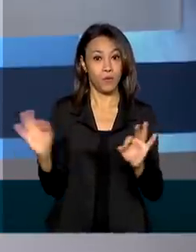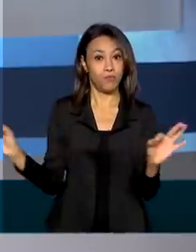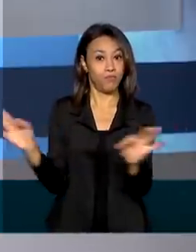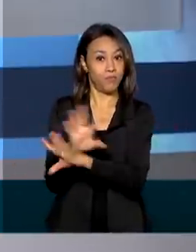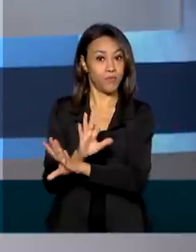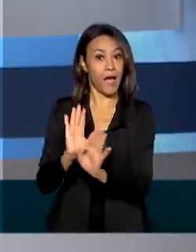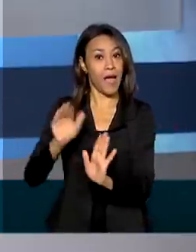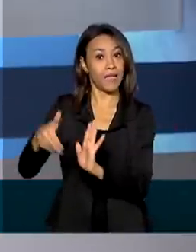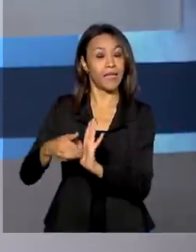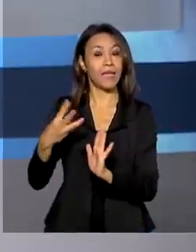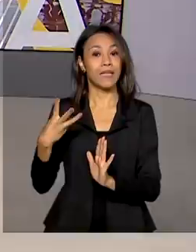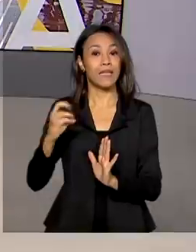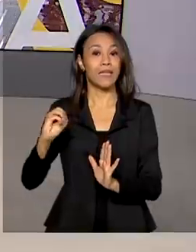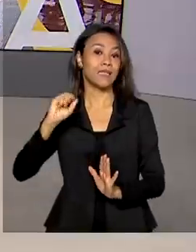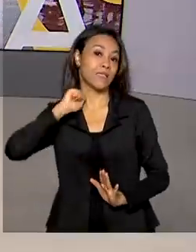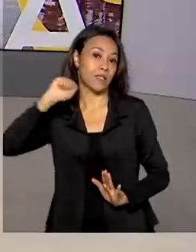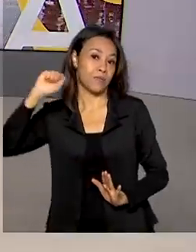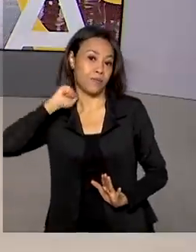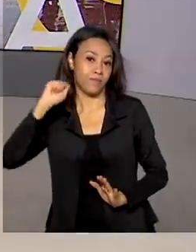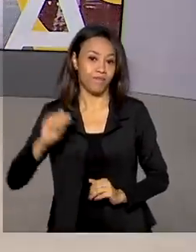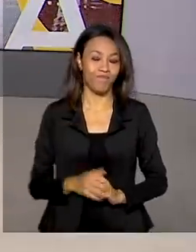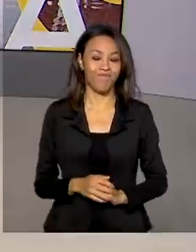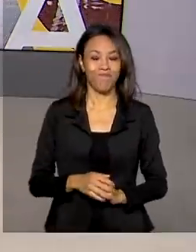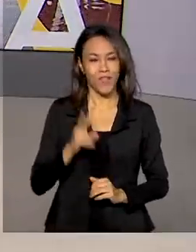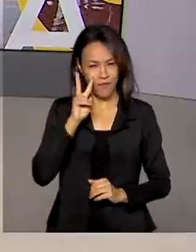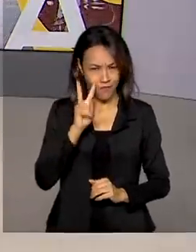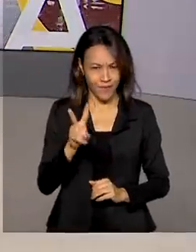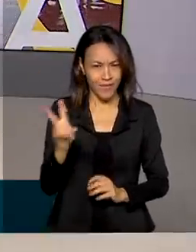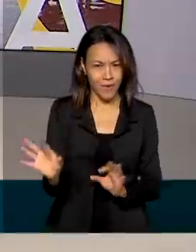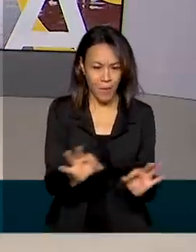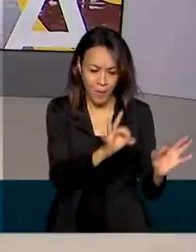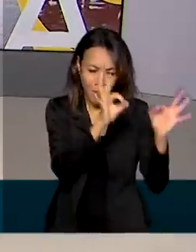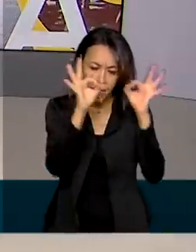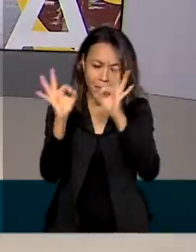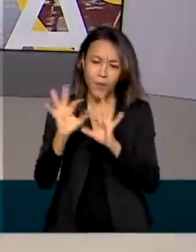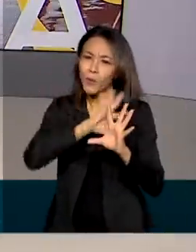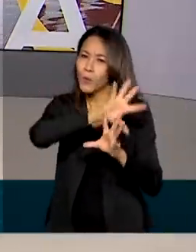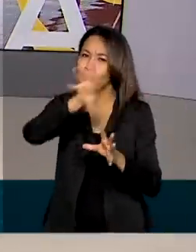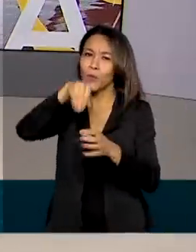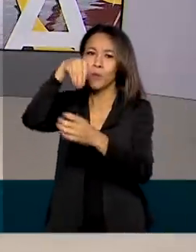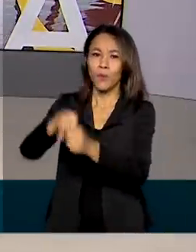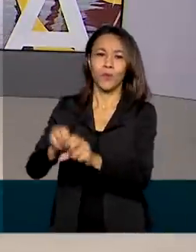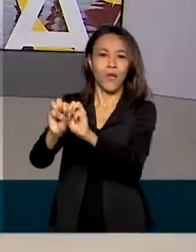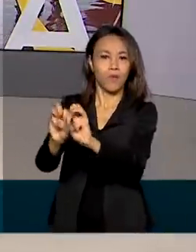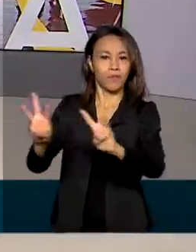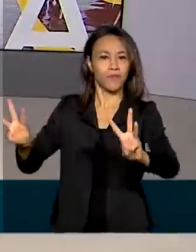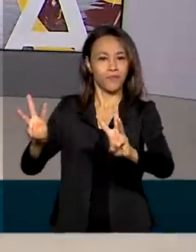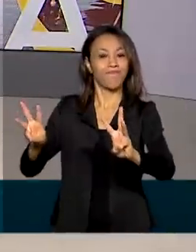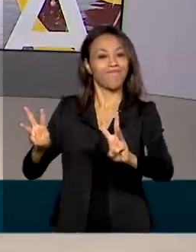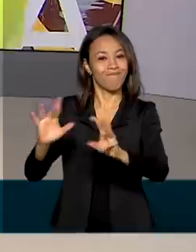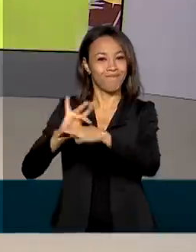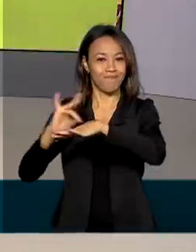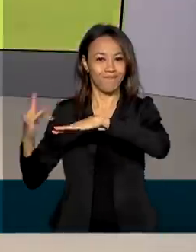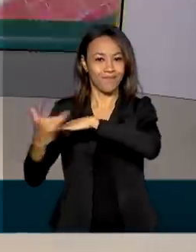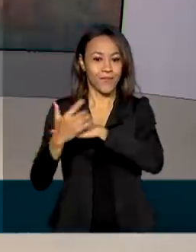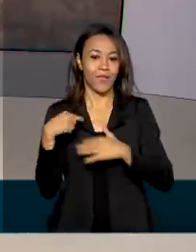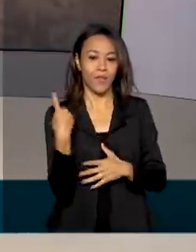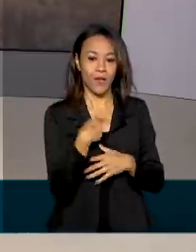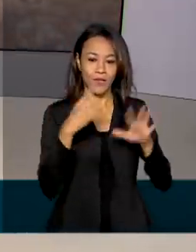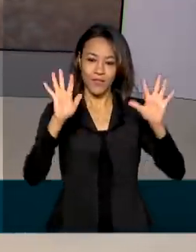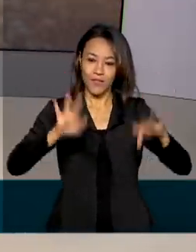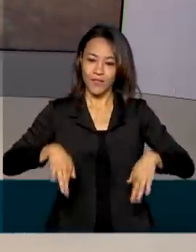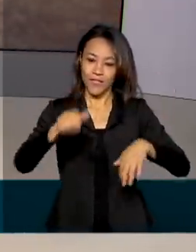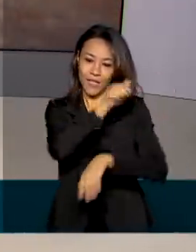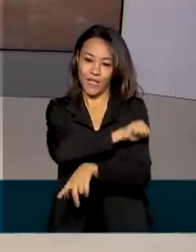até 30 de abril. As reportagens de hoje também estão nas nossas redes sociais. Encerramos com imagens do Rio de